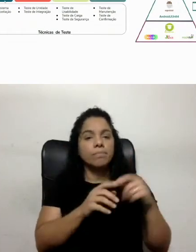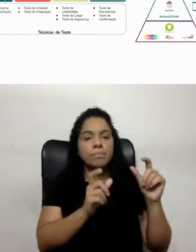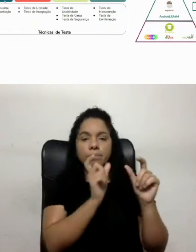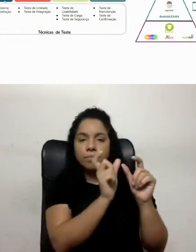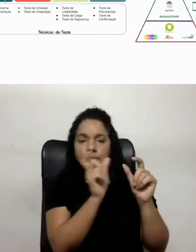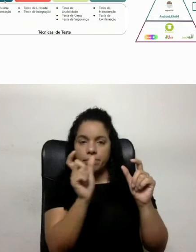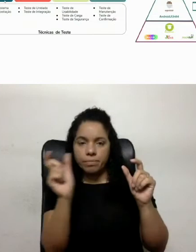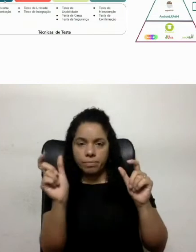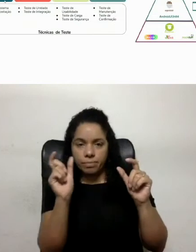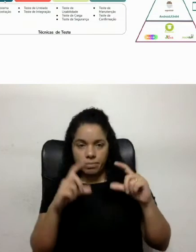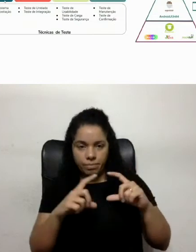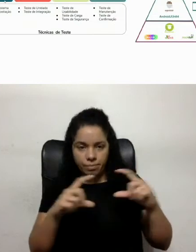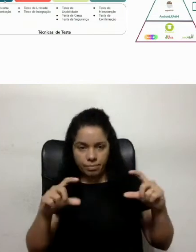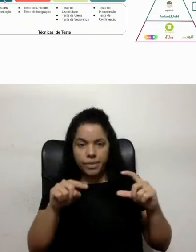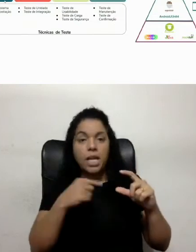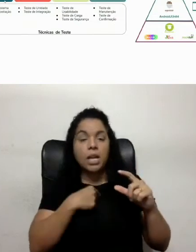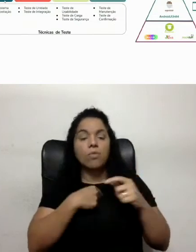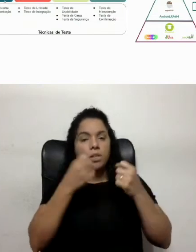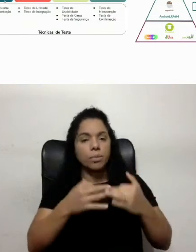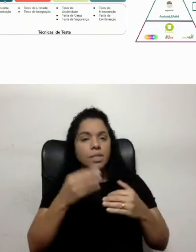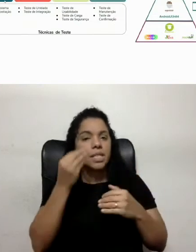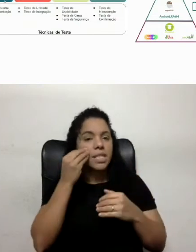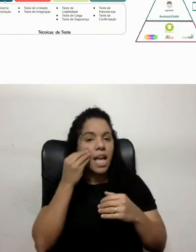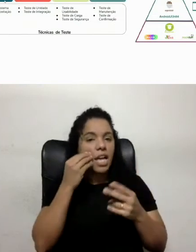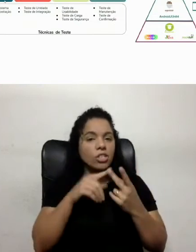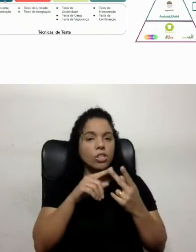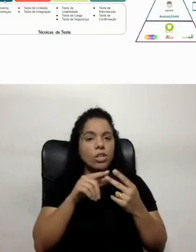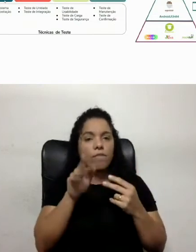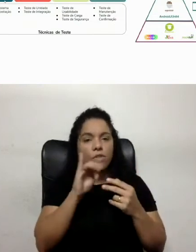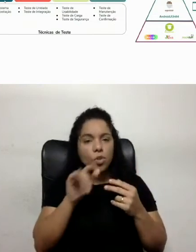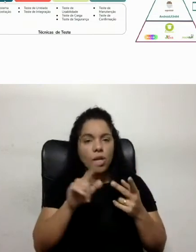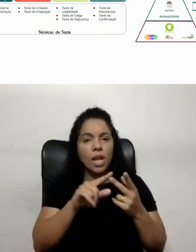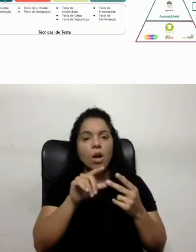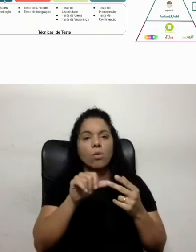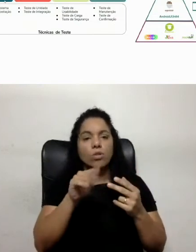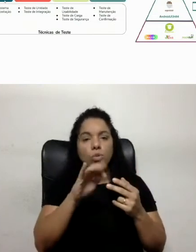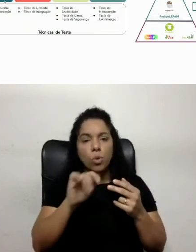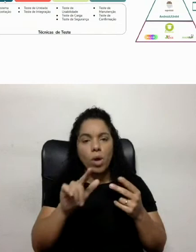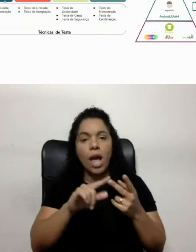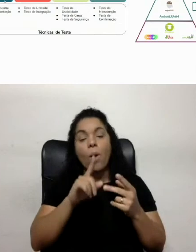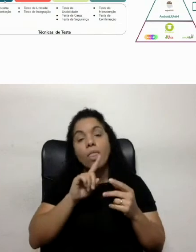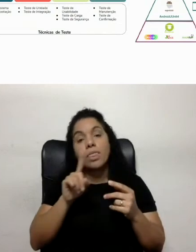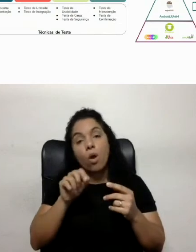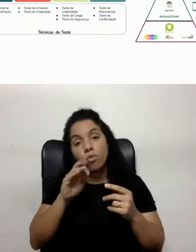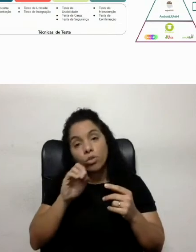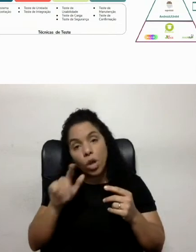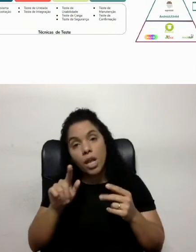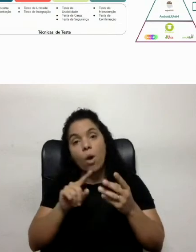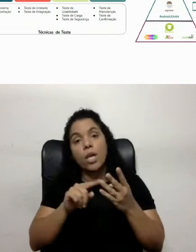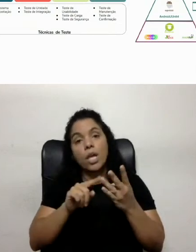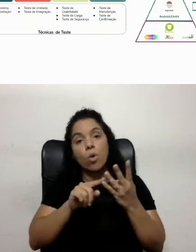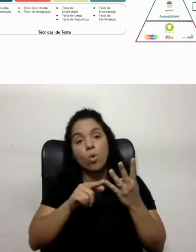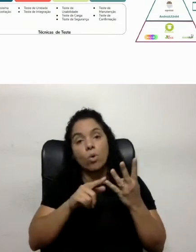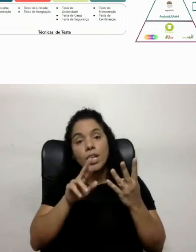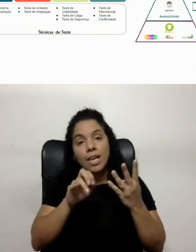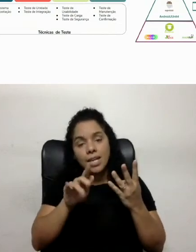teste, né? Esses testes, acho que vocês já conhecem, teste funcional, teste estrutural, teste não funcional. E, pelo último, a gente tem um teste